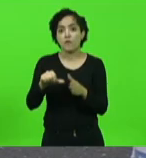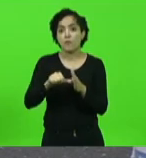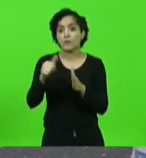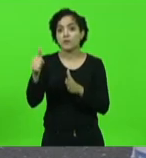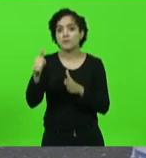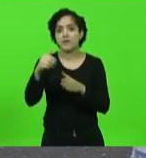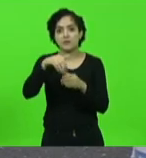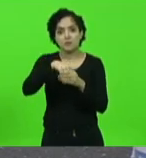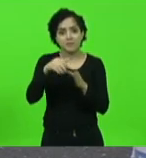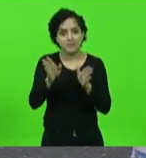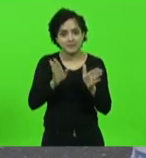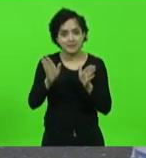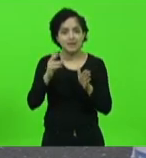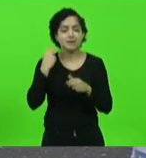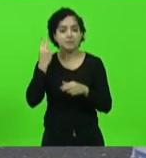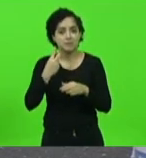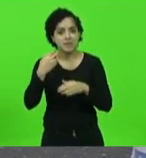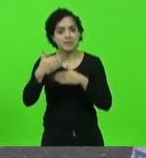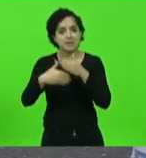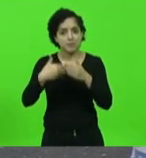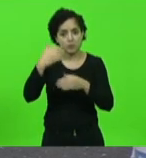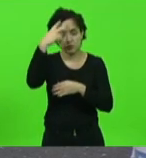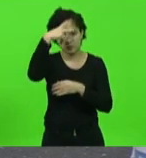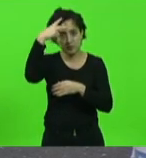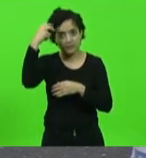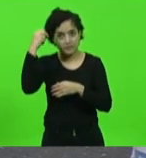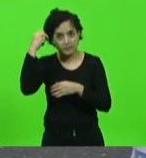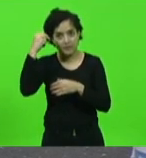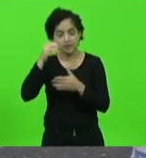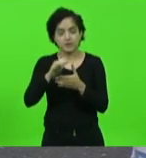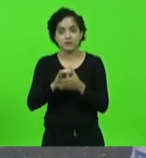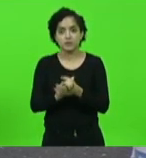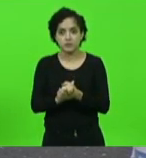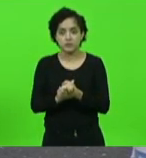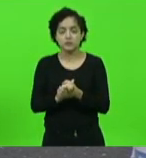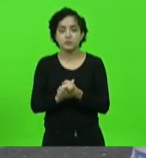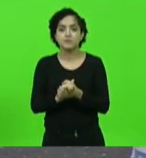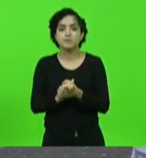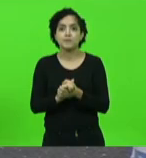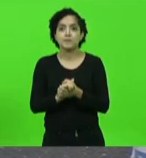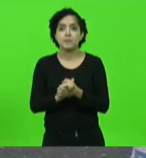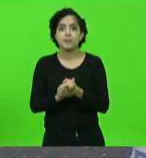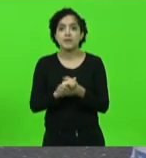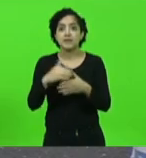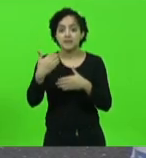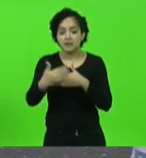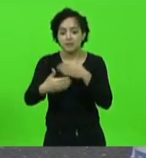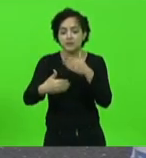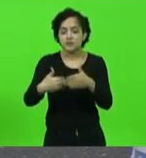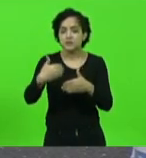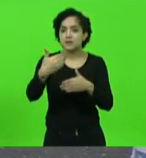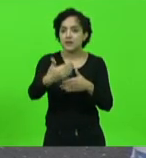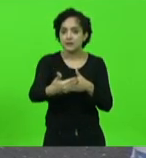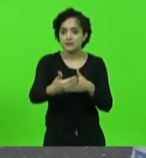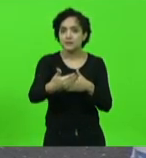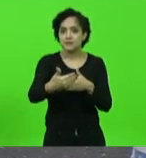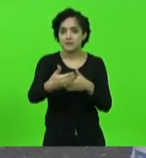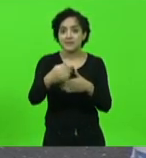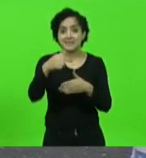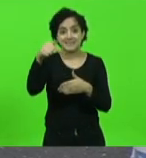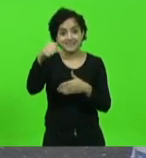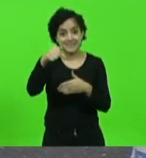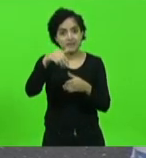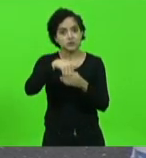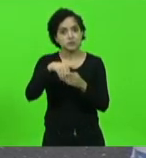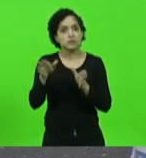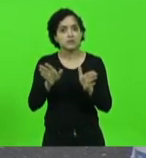de vereador depois prefeito do município de Campos Novos e a partir daí sete mandatos de